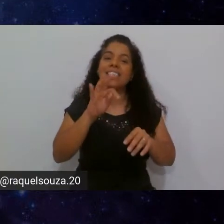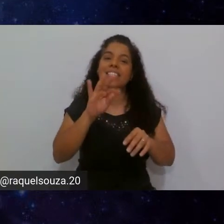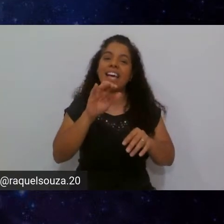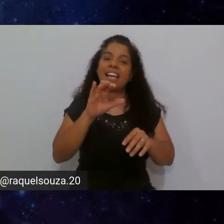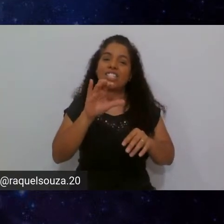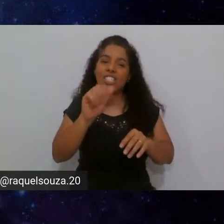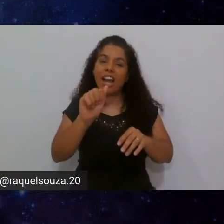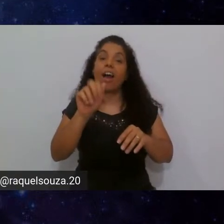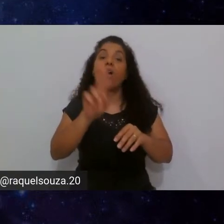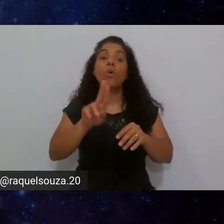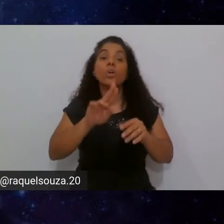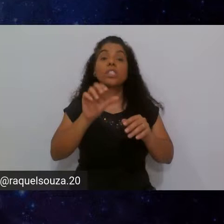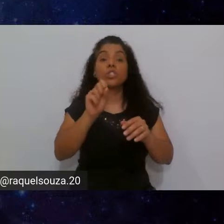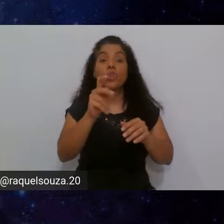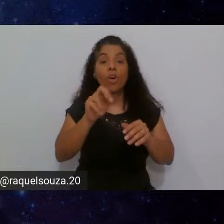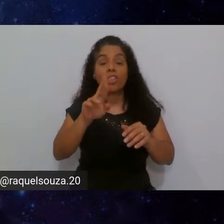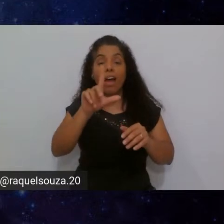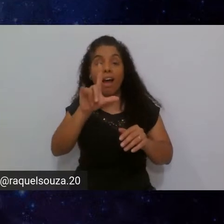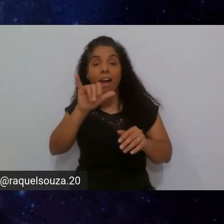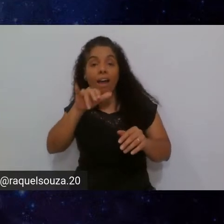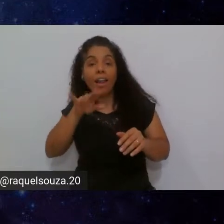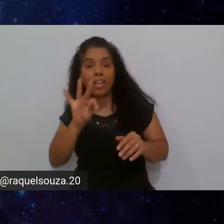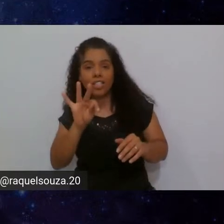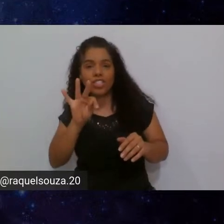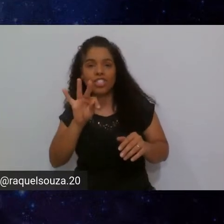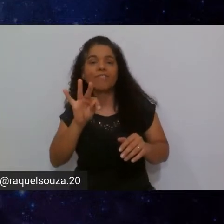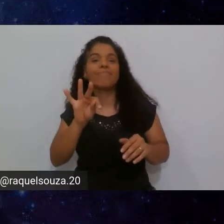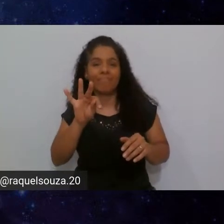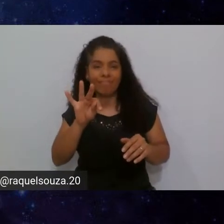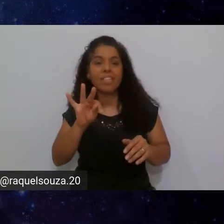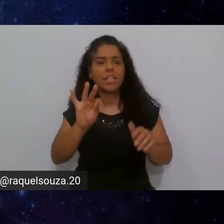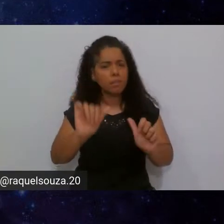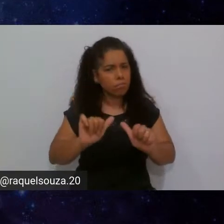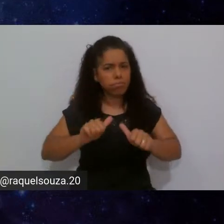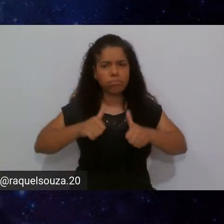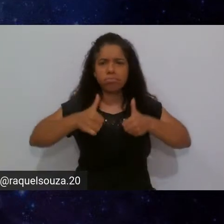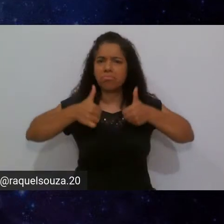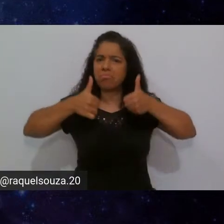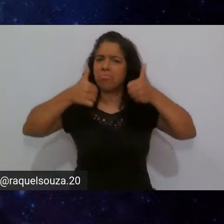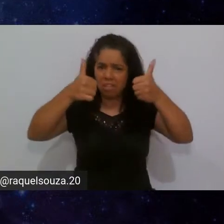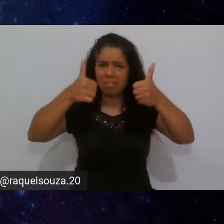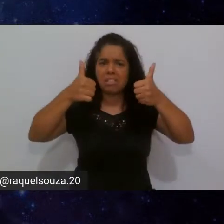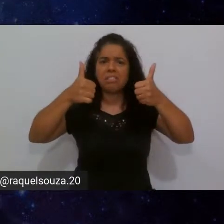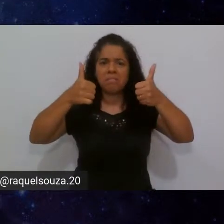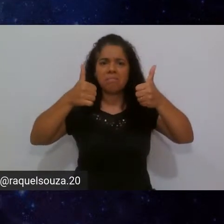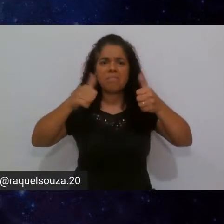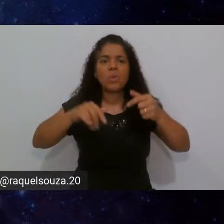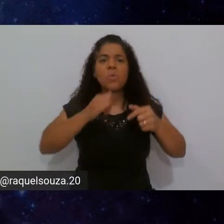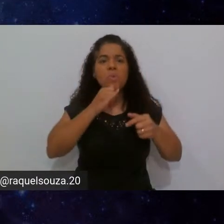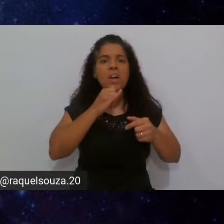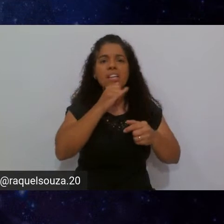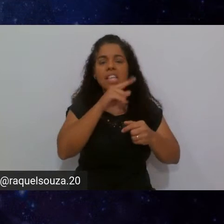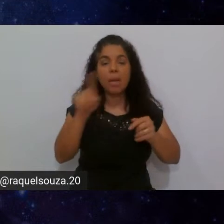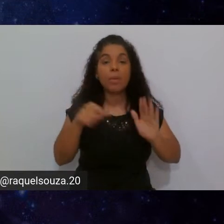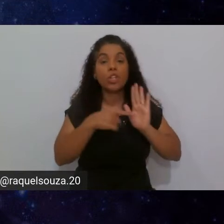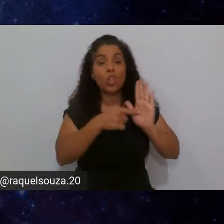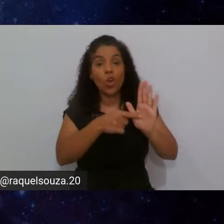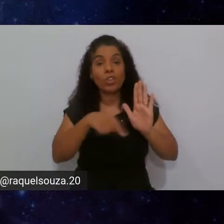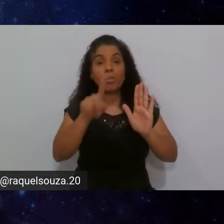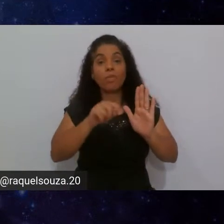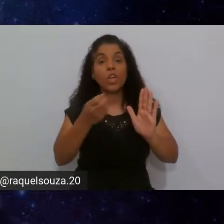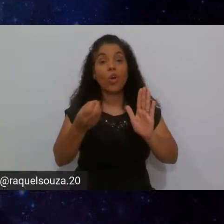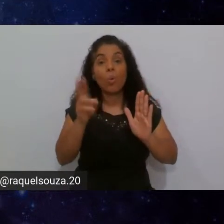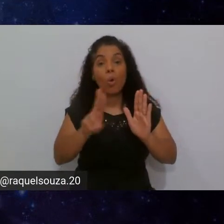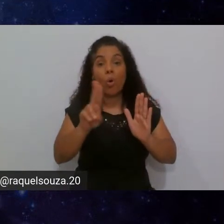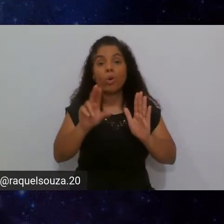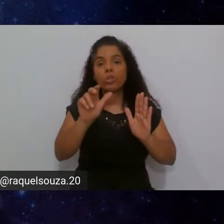usando ali o SonarLint e ele melhorou ainda mais ali o seu exemplo e trouxe para vocês também um uso do